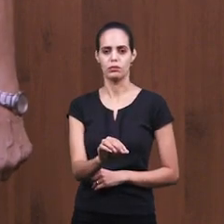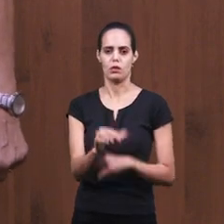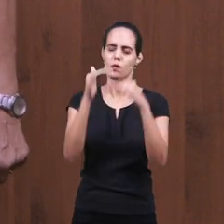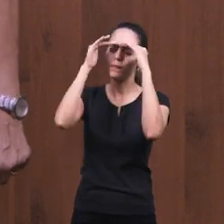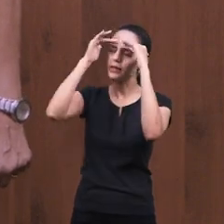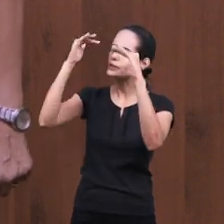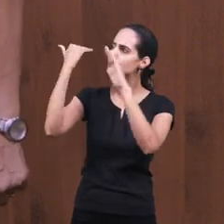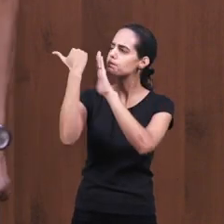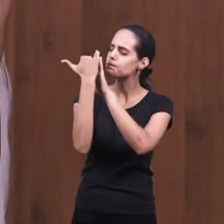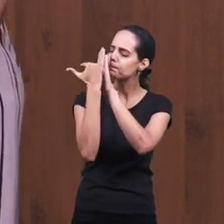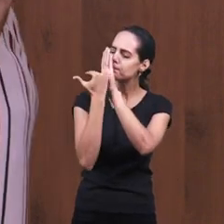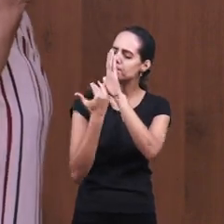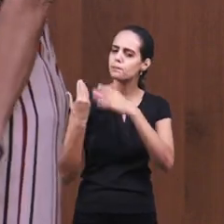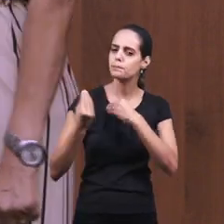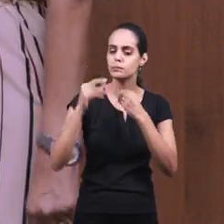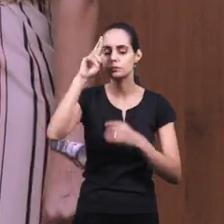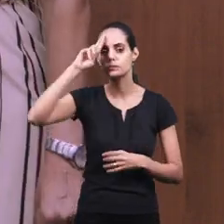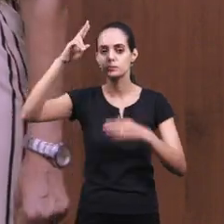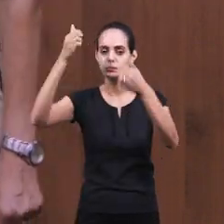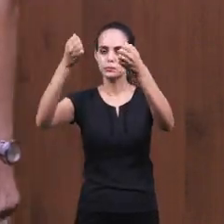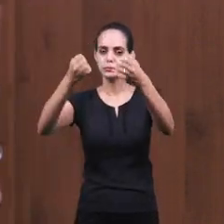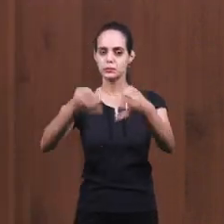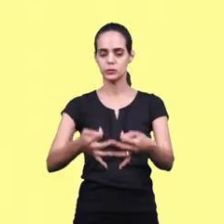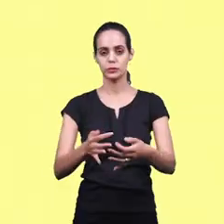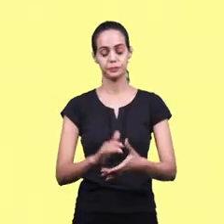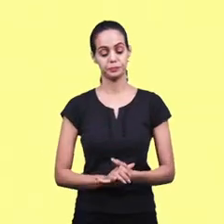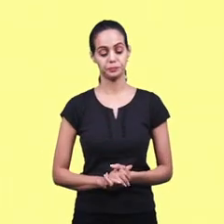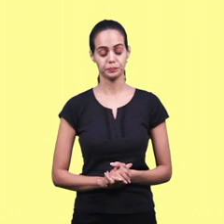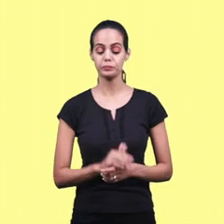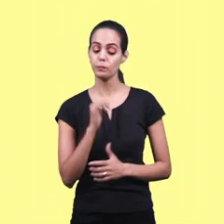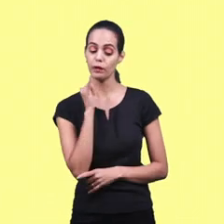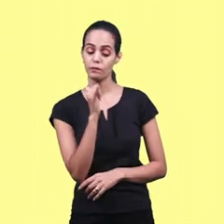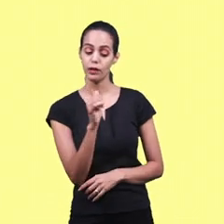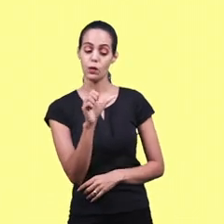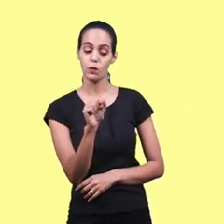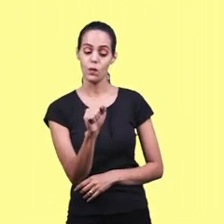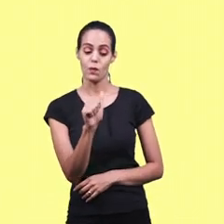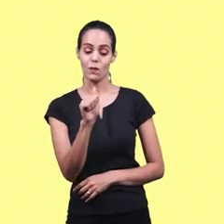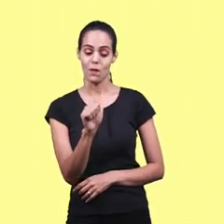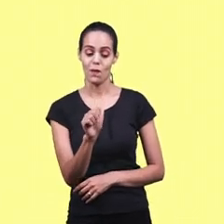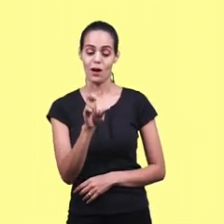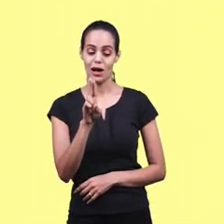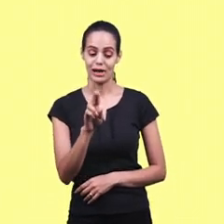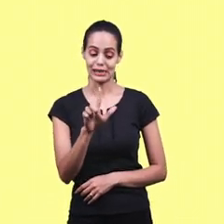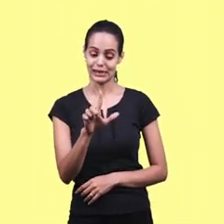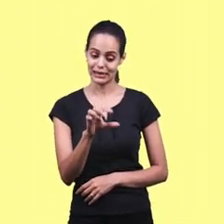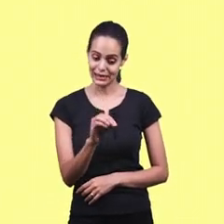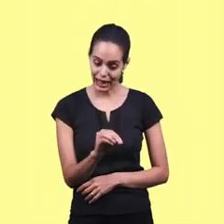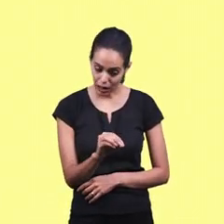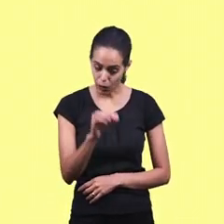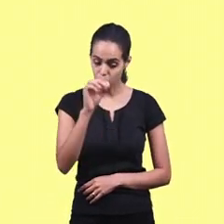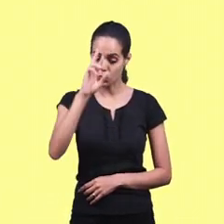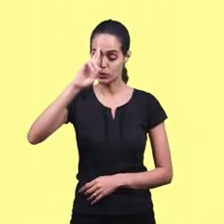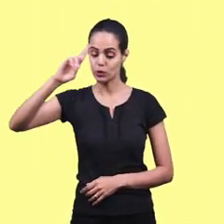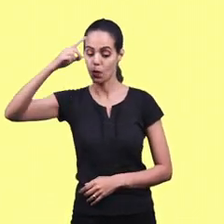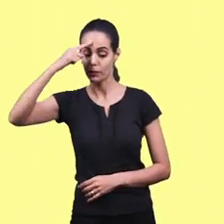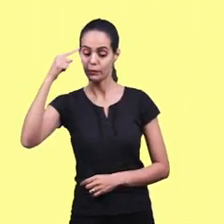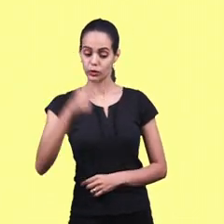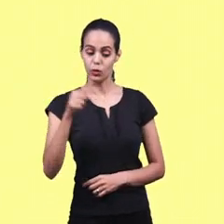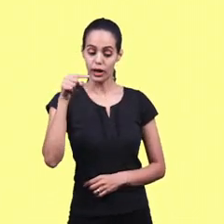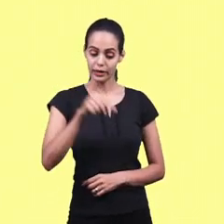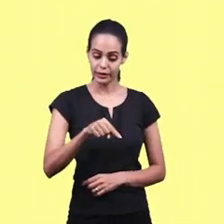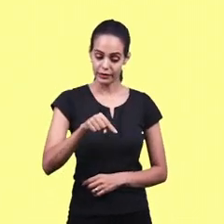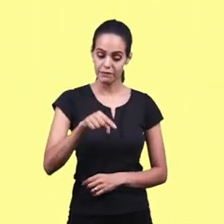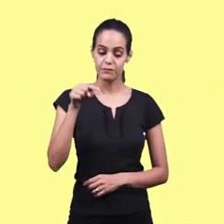o orientou E falou o irmão Saulo O Senhor me mandou Para que você veja de